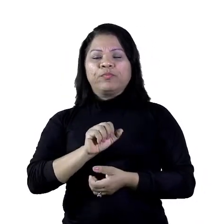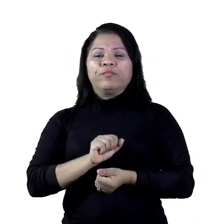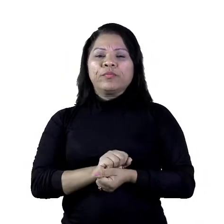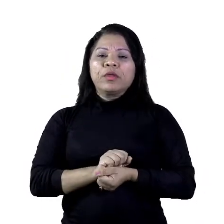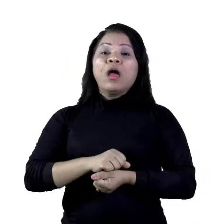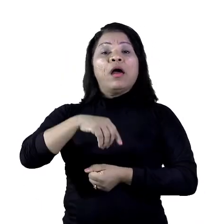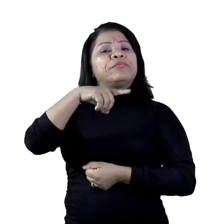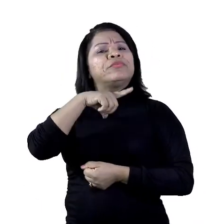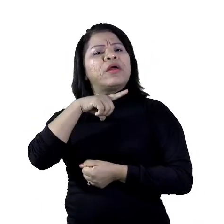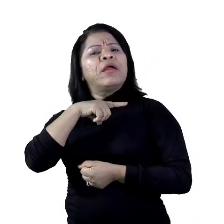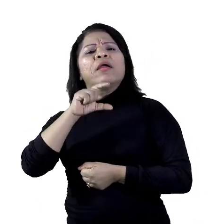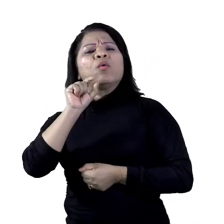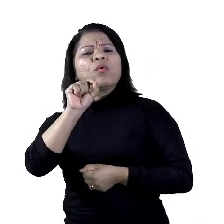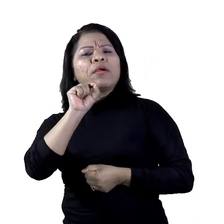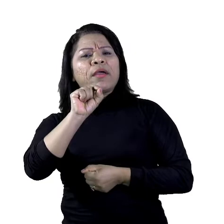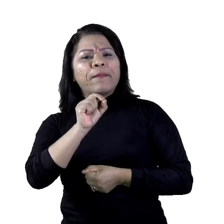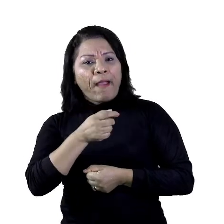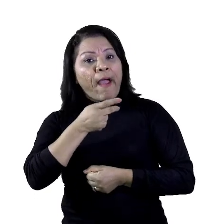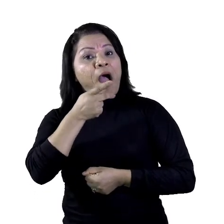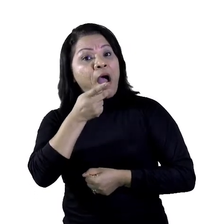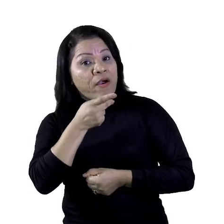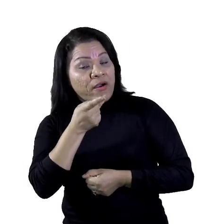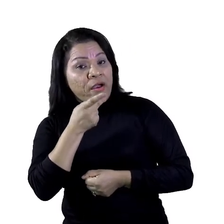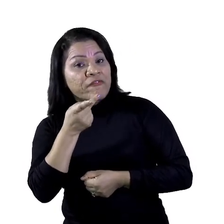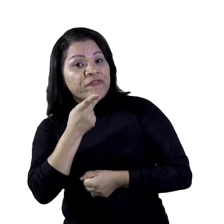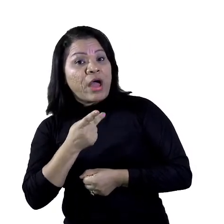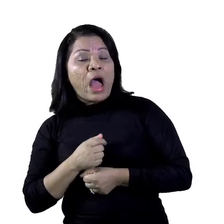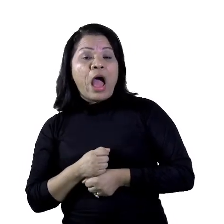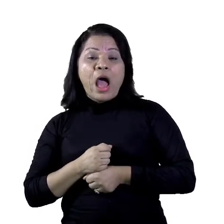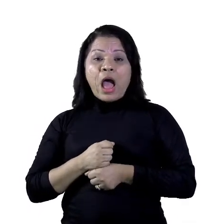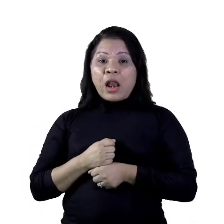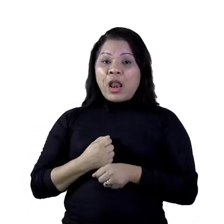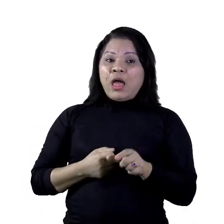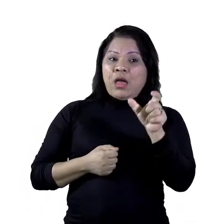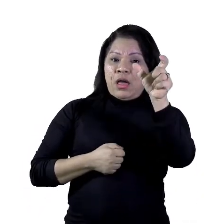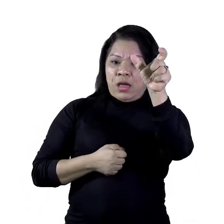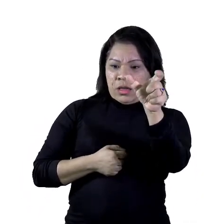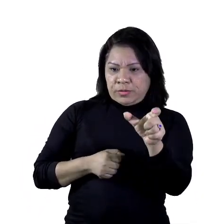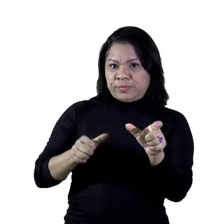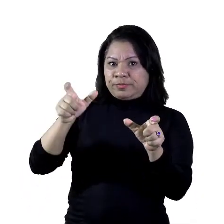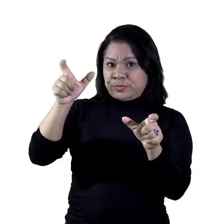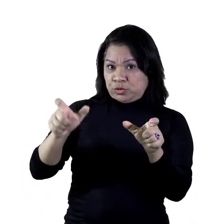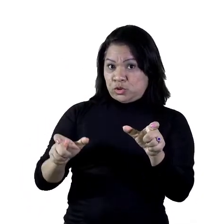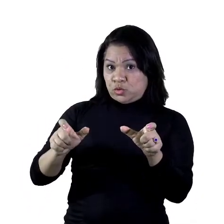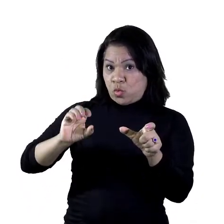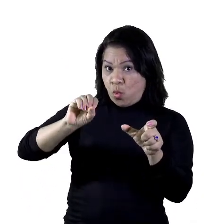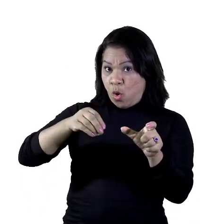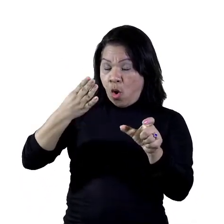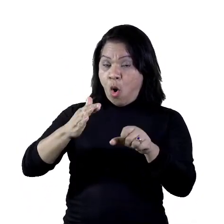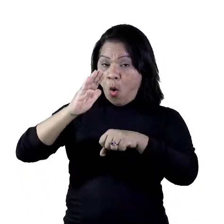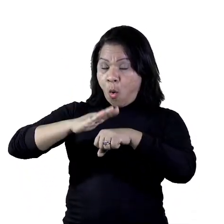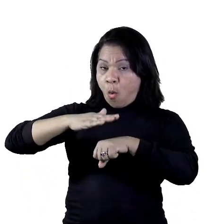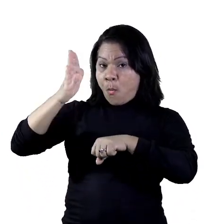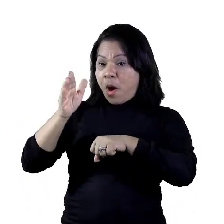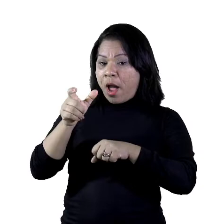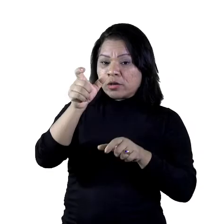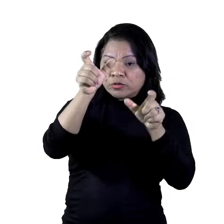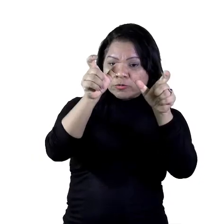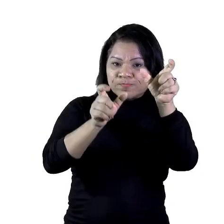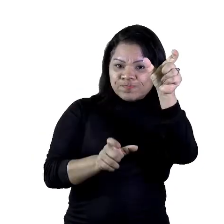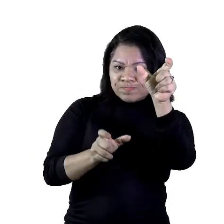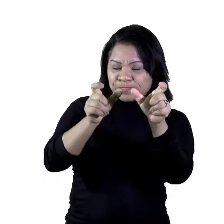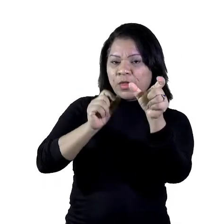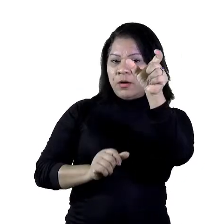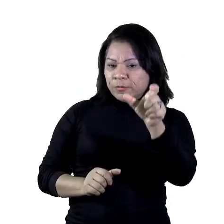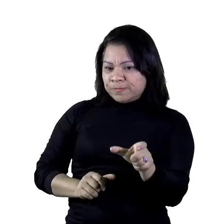onde existem as falas entre duas ou mais personagens, que é o que a gente costuma ver, uma novela, um